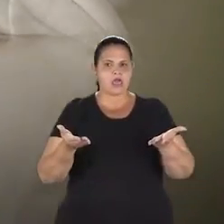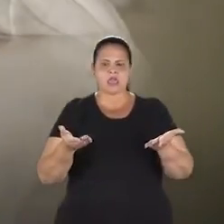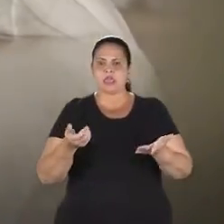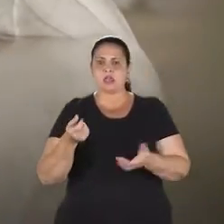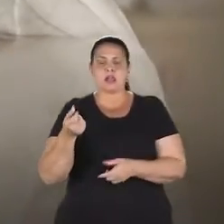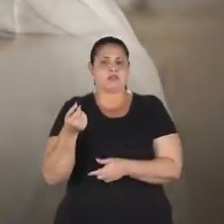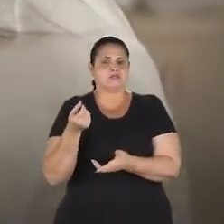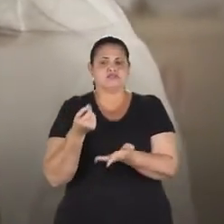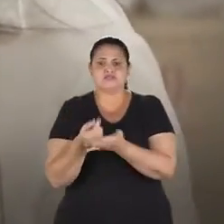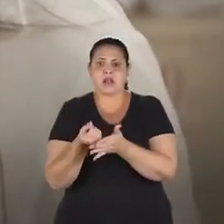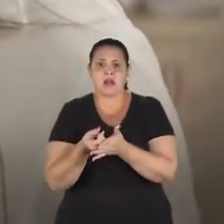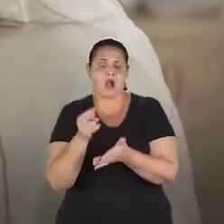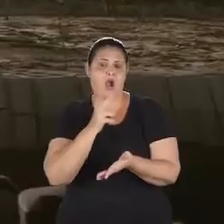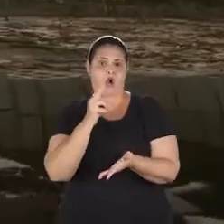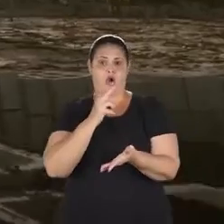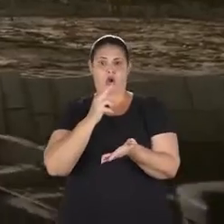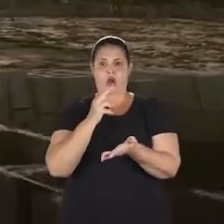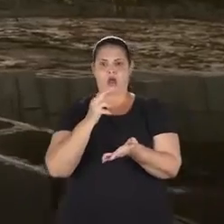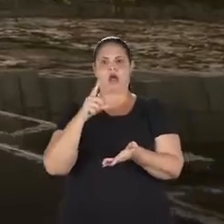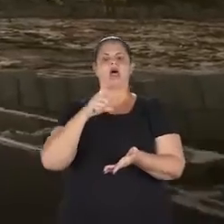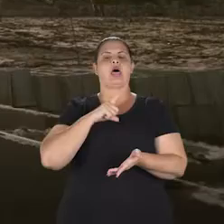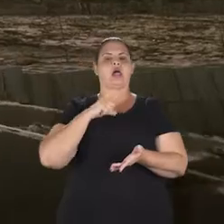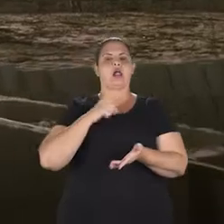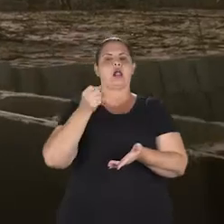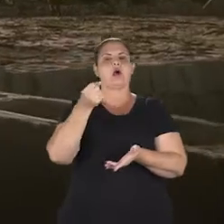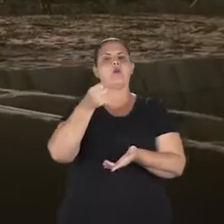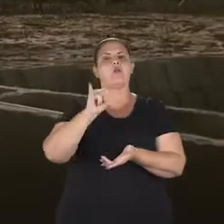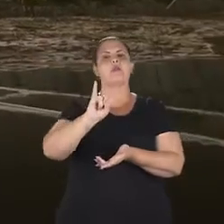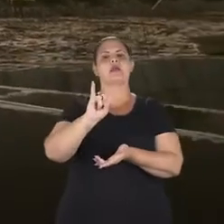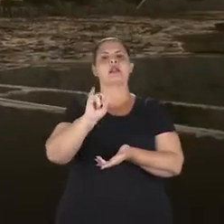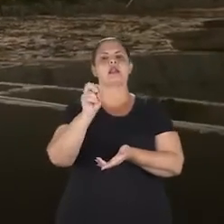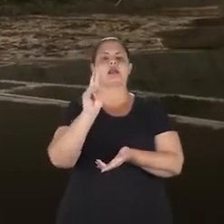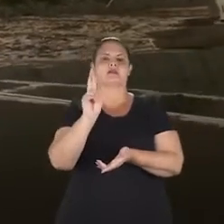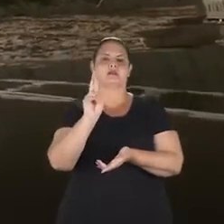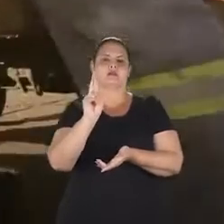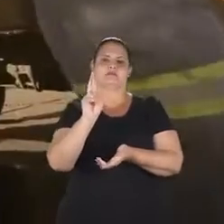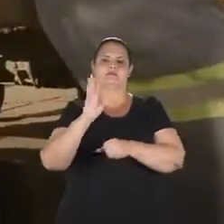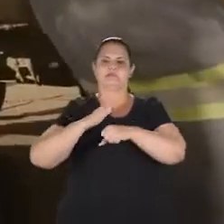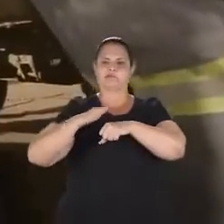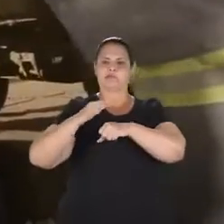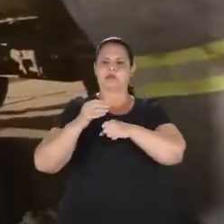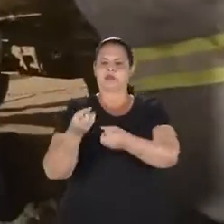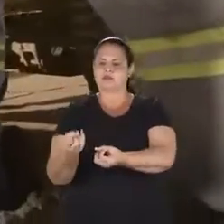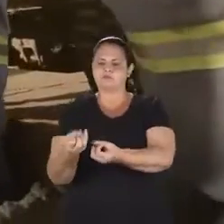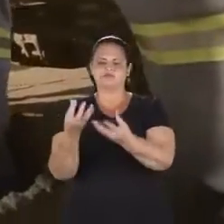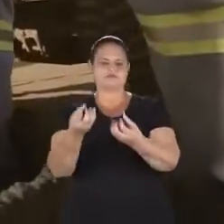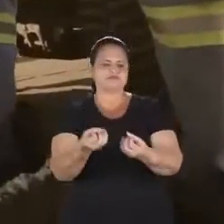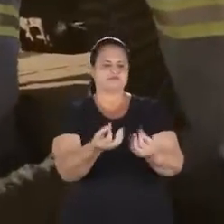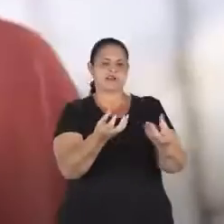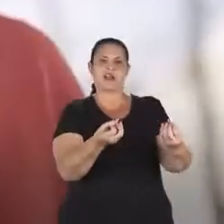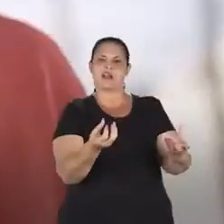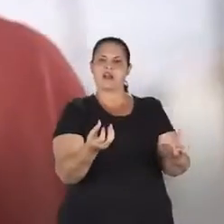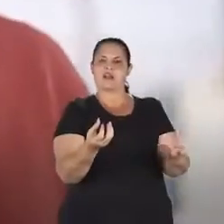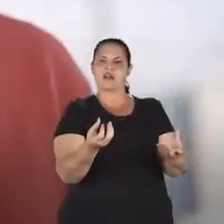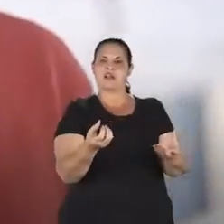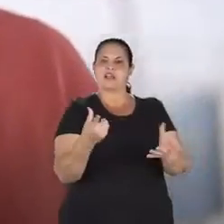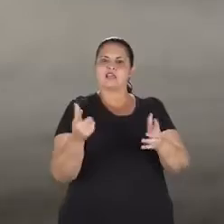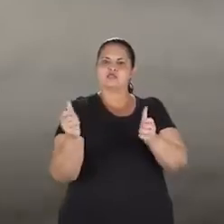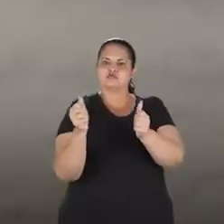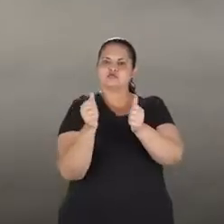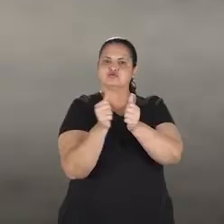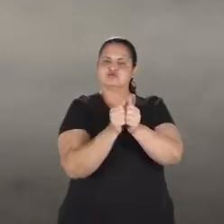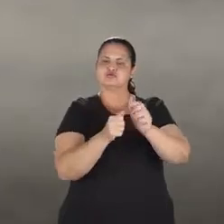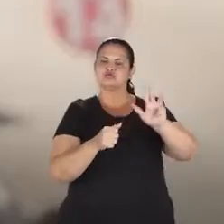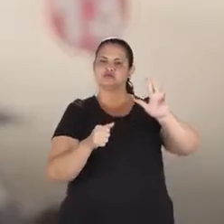as dívidas emergenciais, teremos um bilhão a mais para investimentos. E com Lula